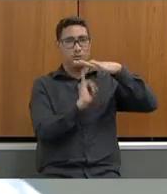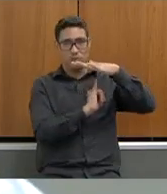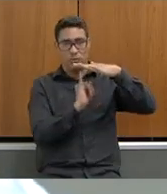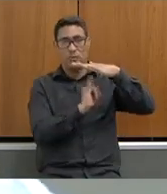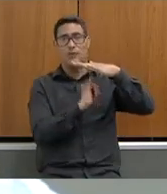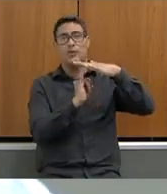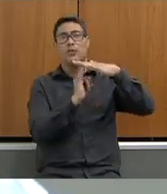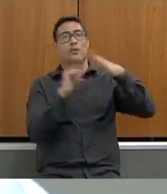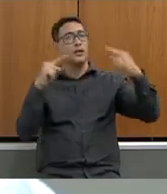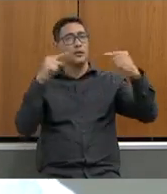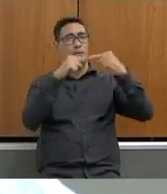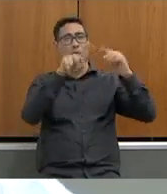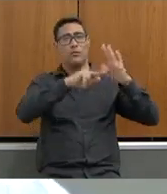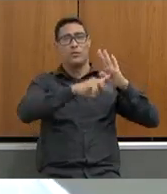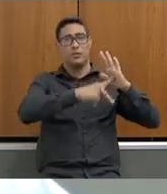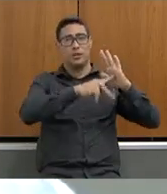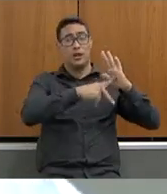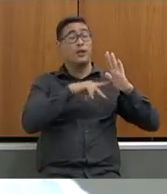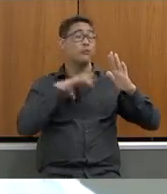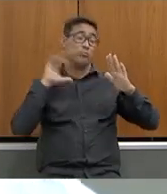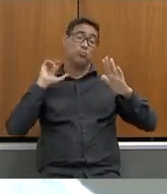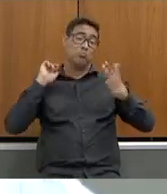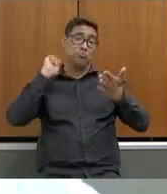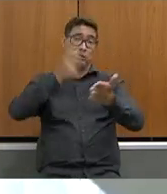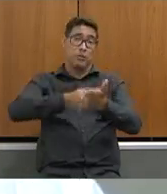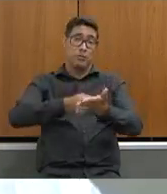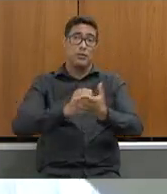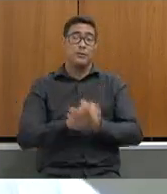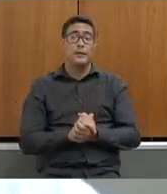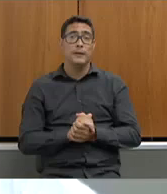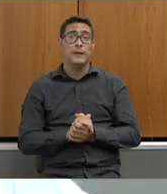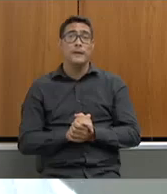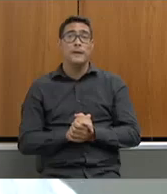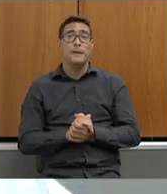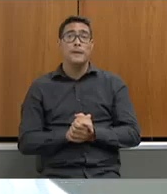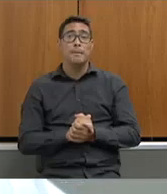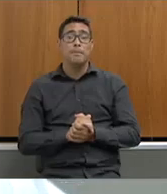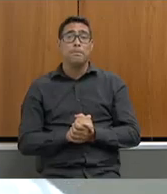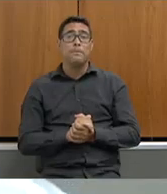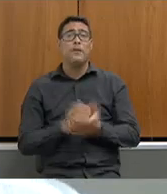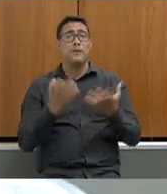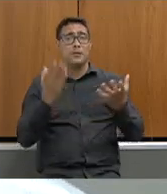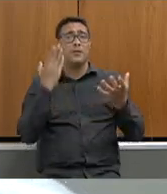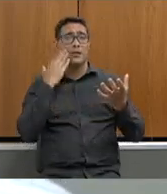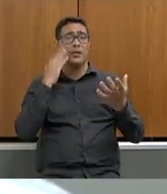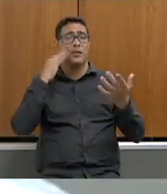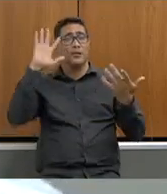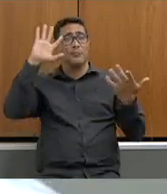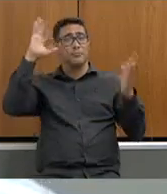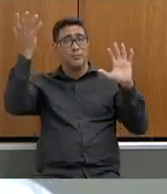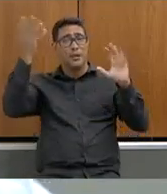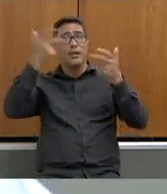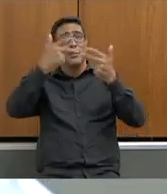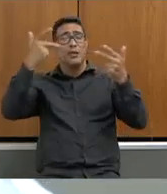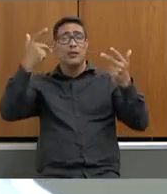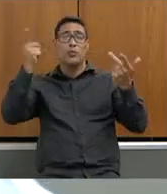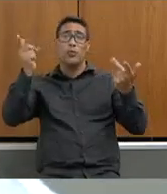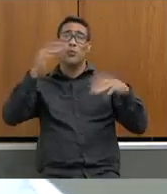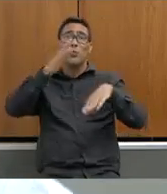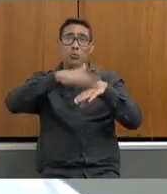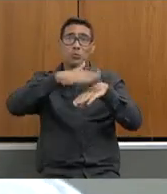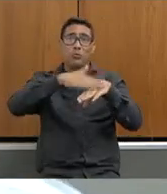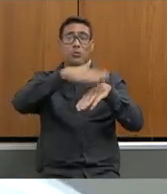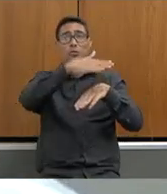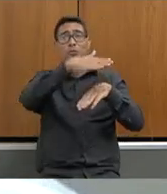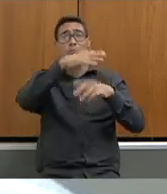e acabou pagando pergunto porque isso traz reflexos para os municípios os municípios costumam